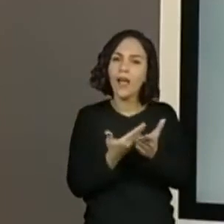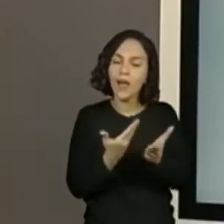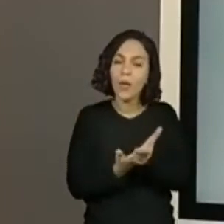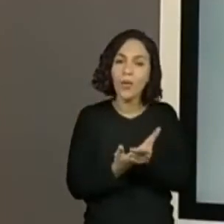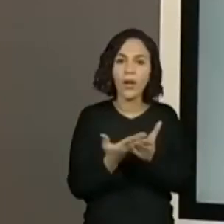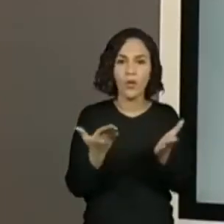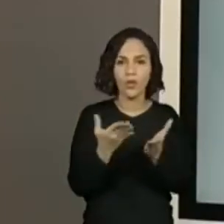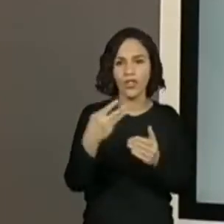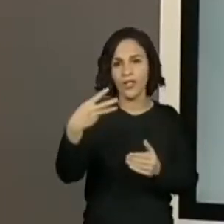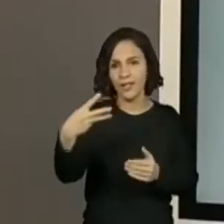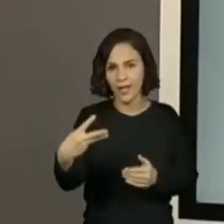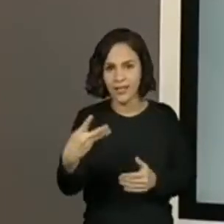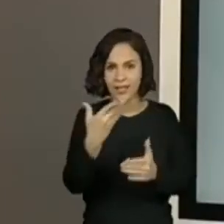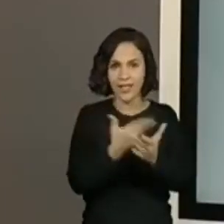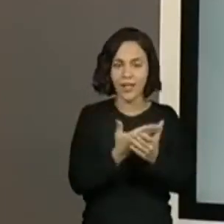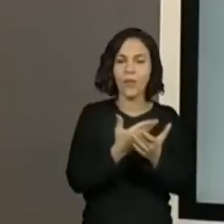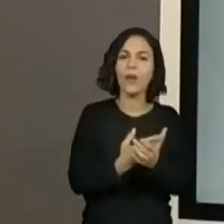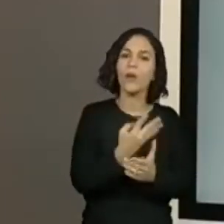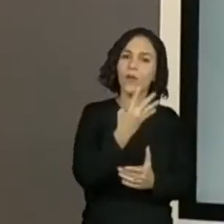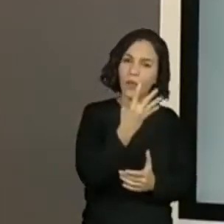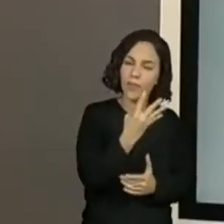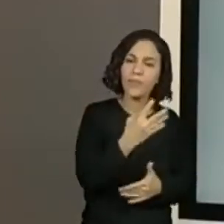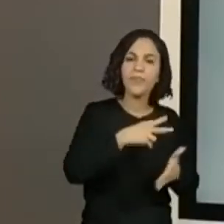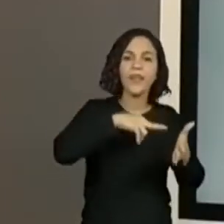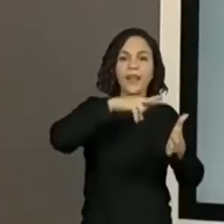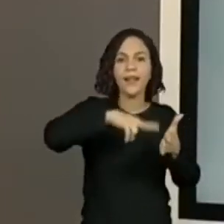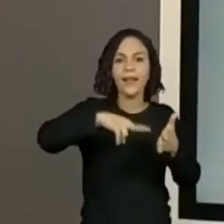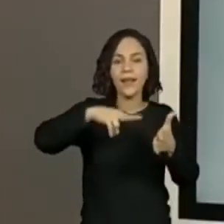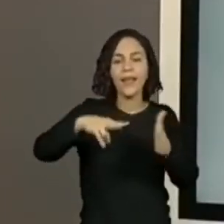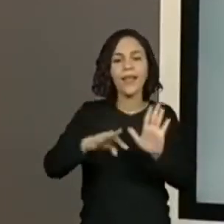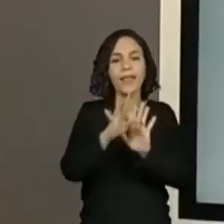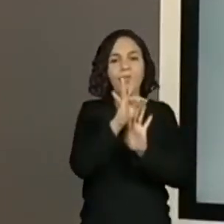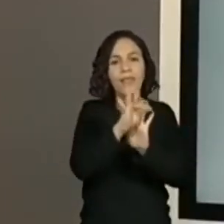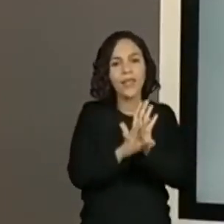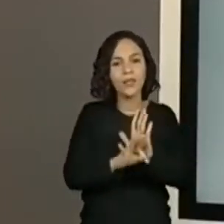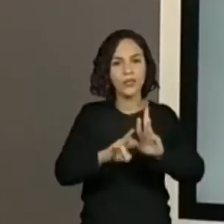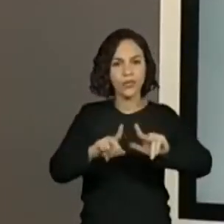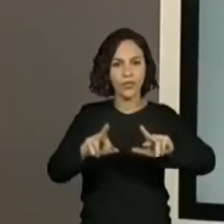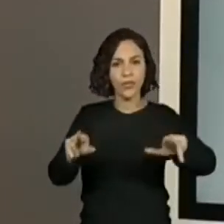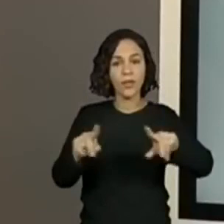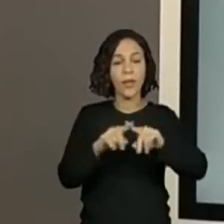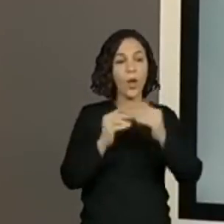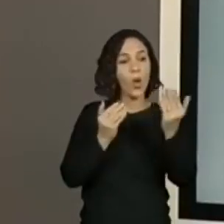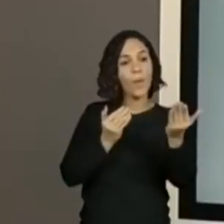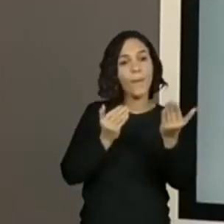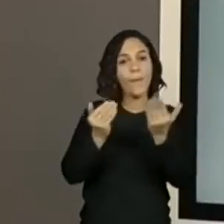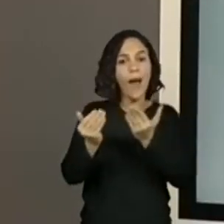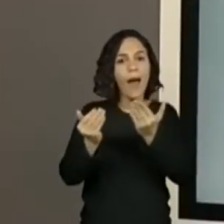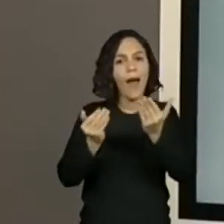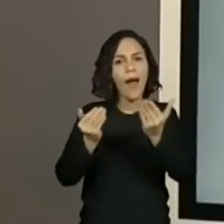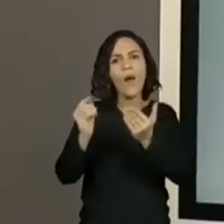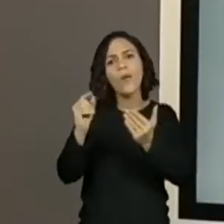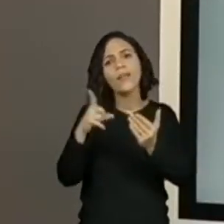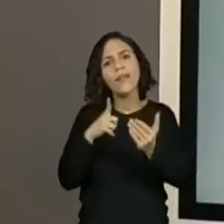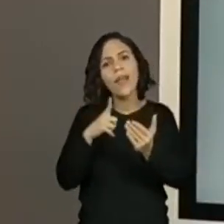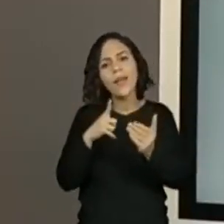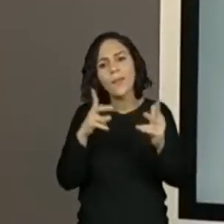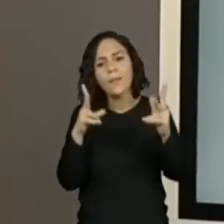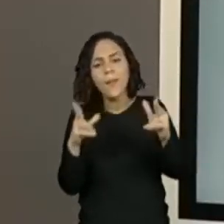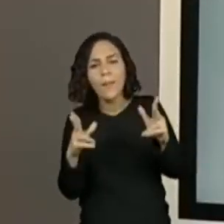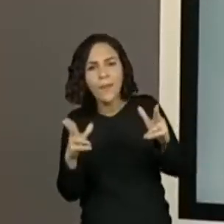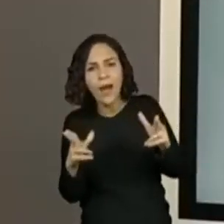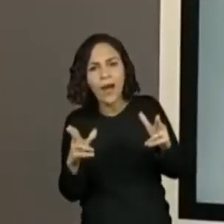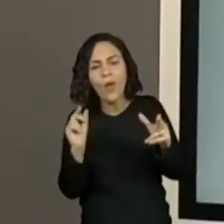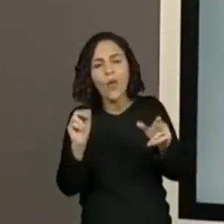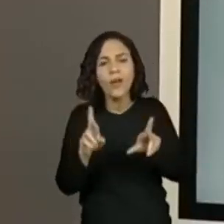3 e 4, é ler diferentes gêneros textuais e comparar, observar as semelhanças, observar